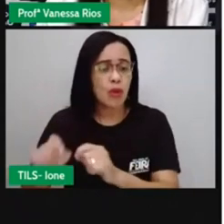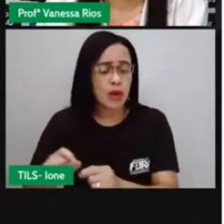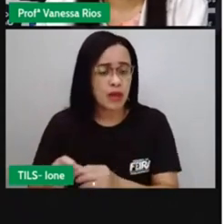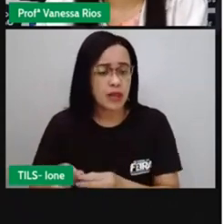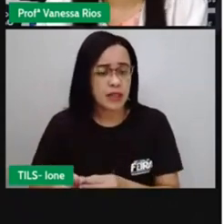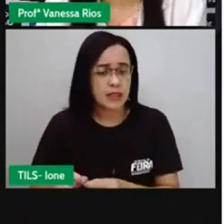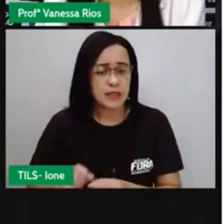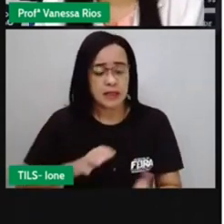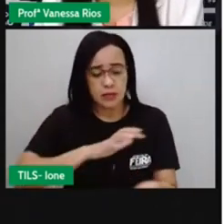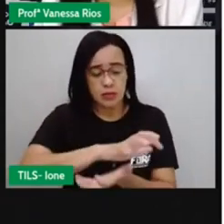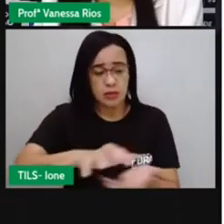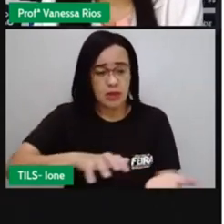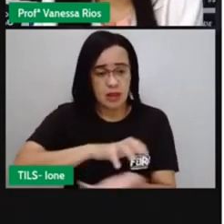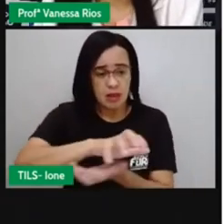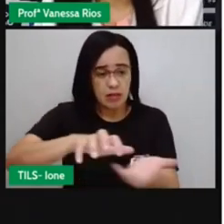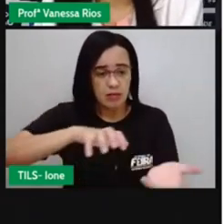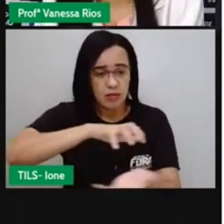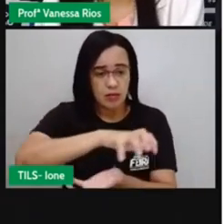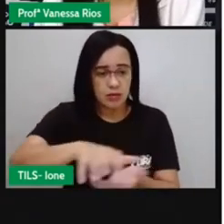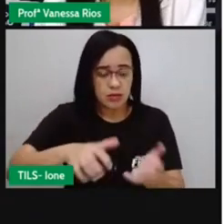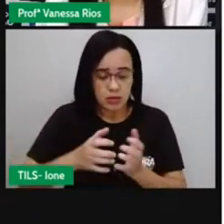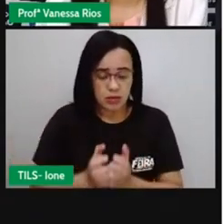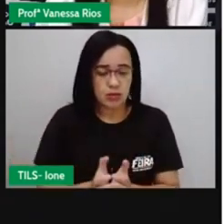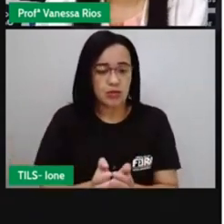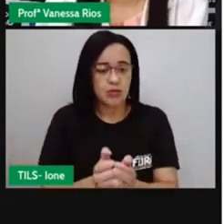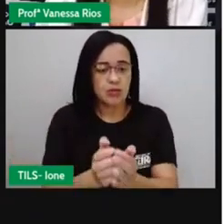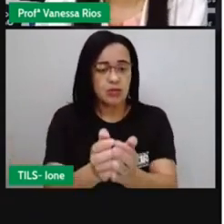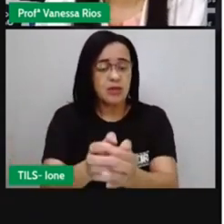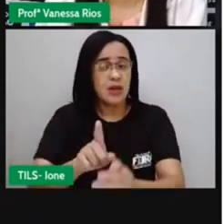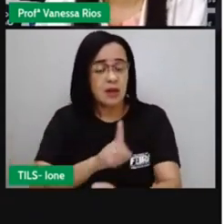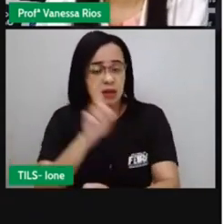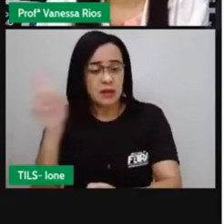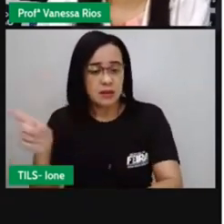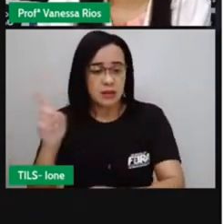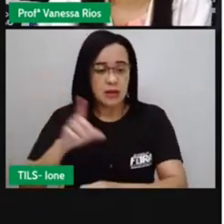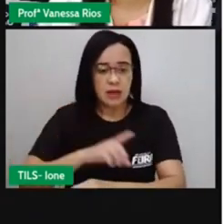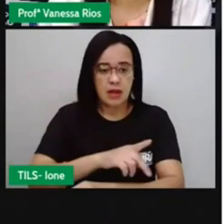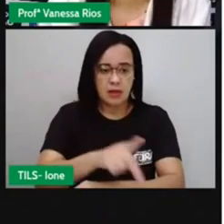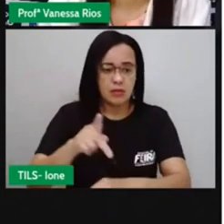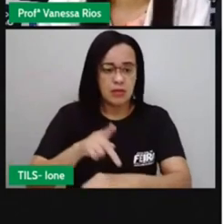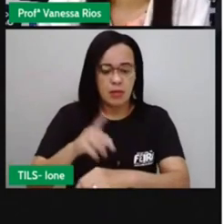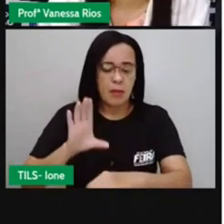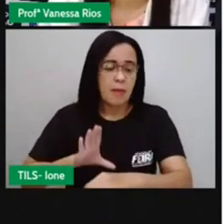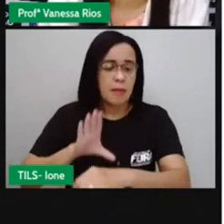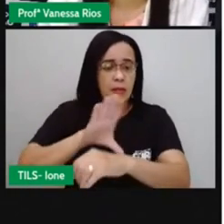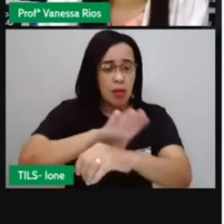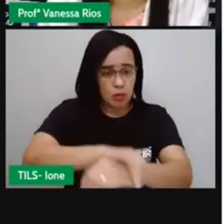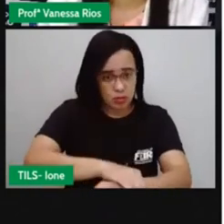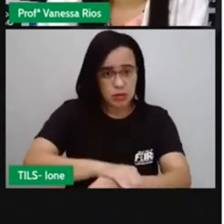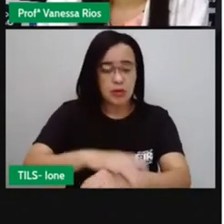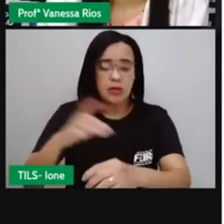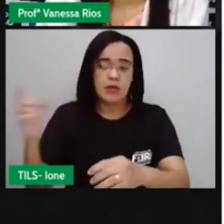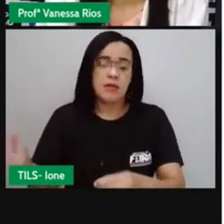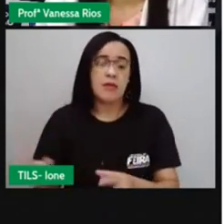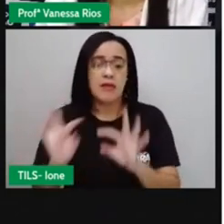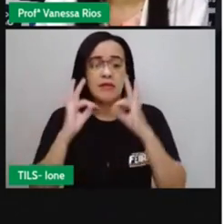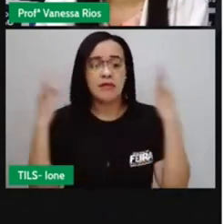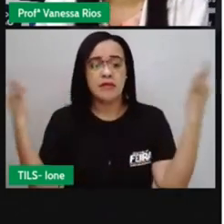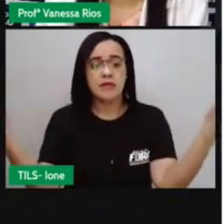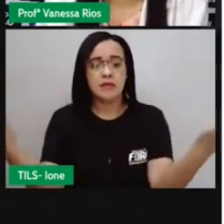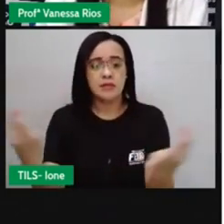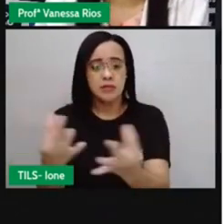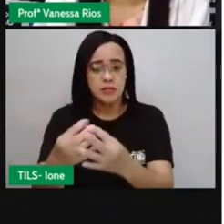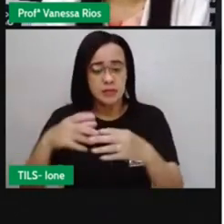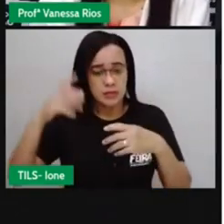do Porto, que aconteceu aí lá em Portugal, que a família real retornasse a Portugal. E